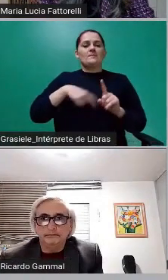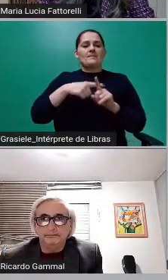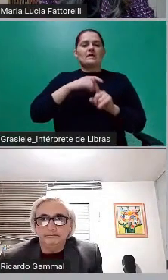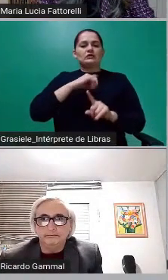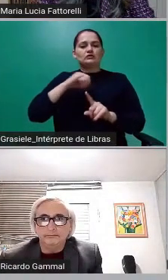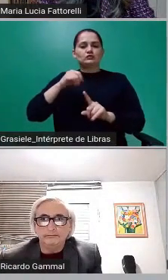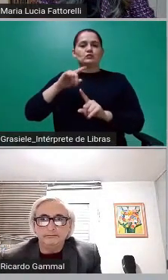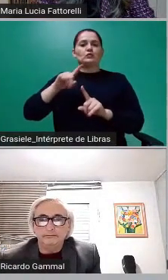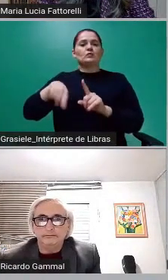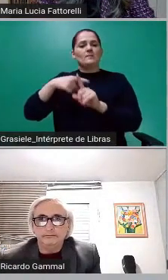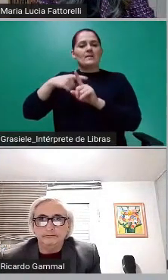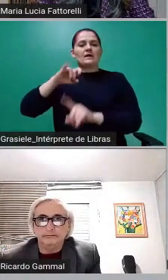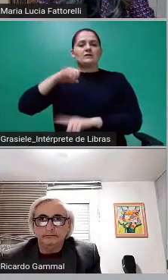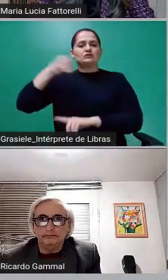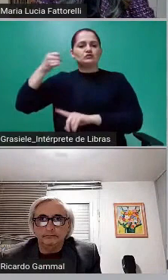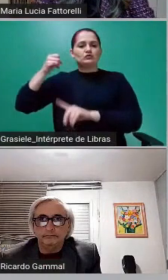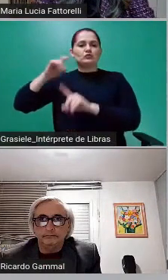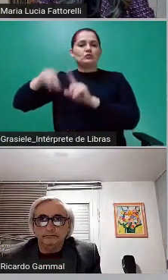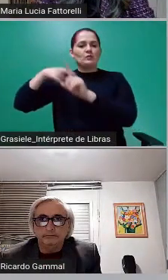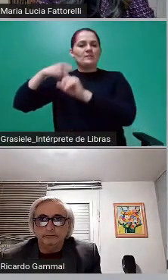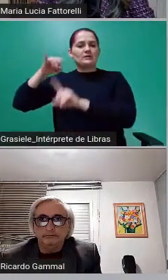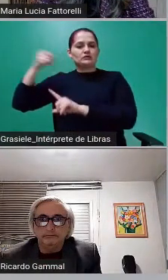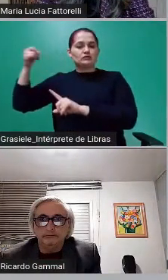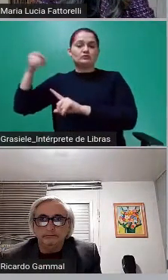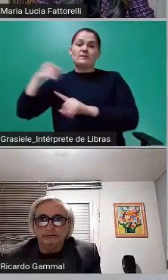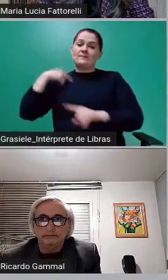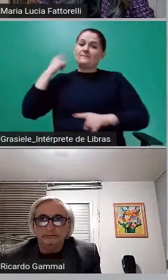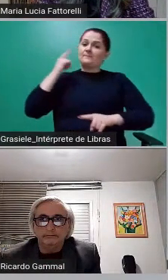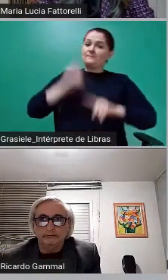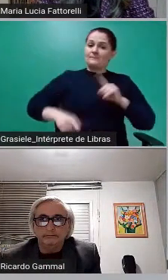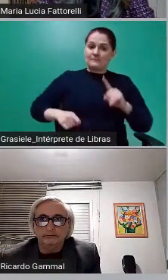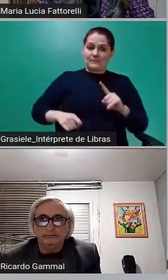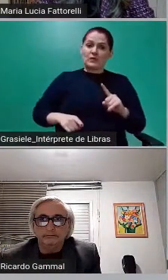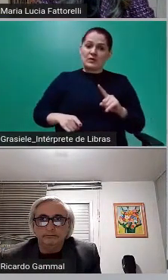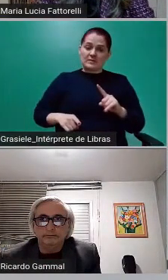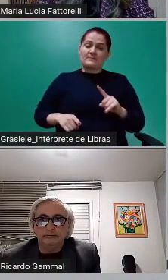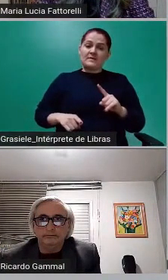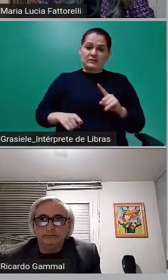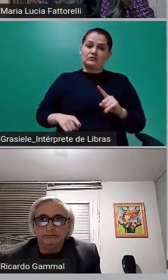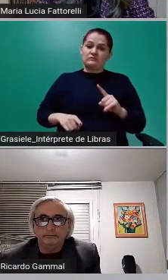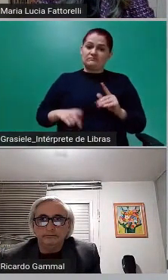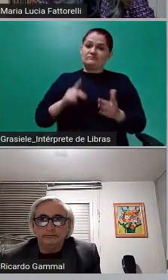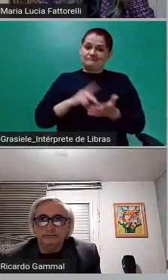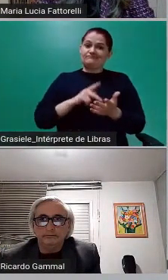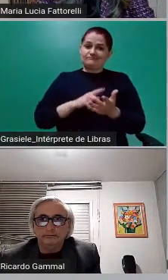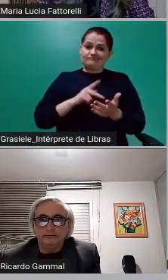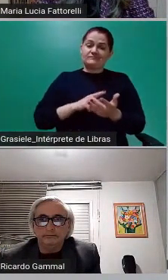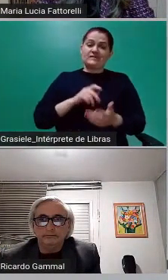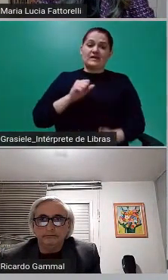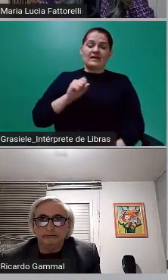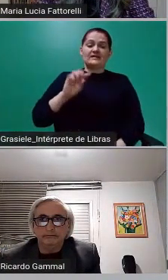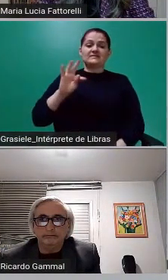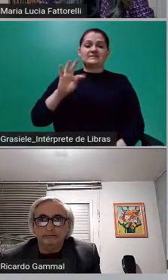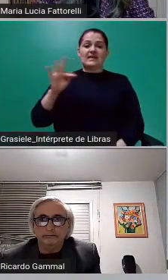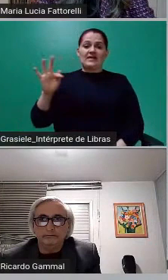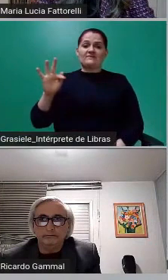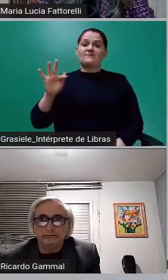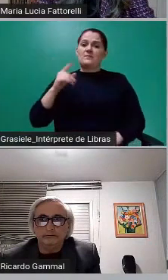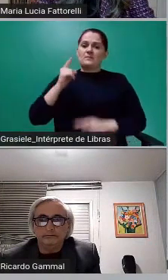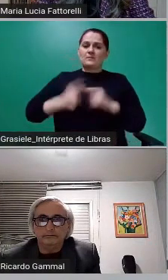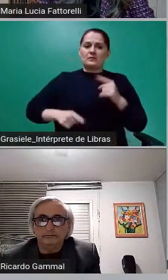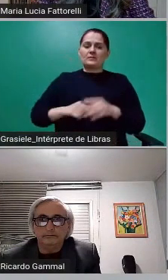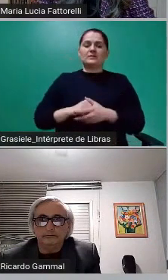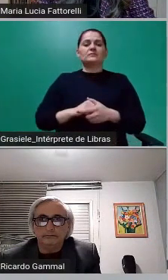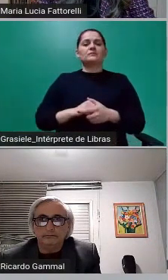121 do Supremo Tribunal Federal. E ainda limitou os pagamentos de São Paulo a